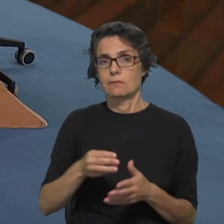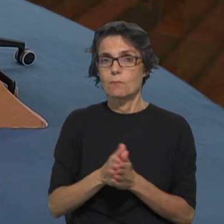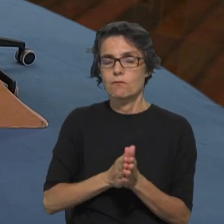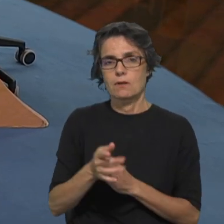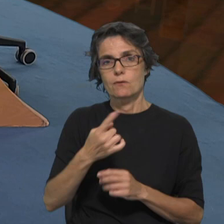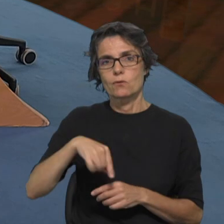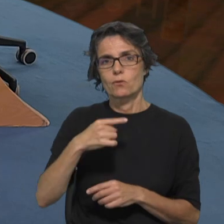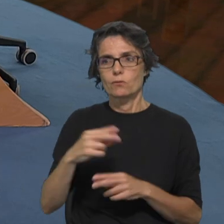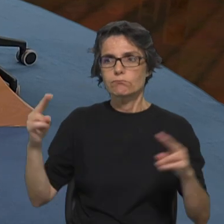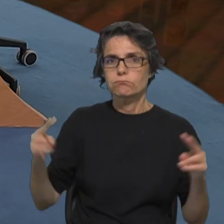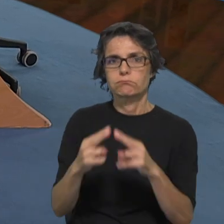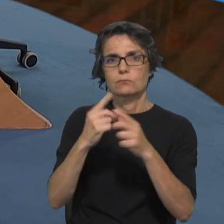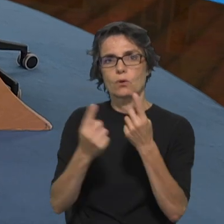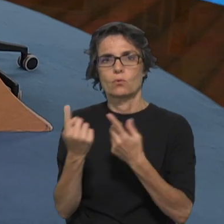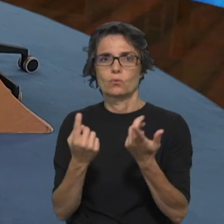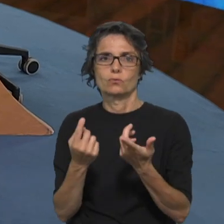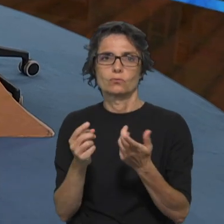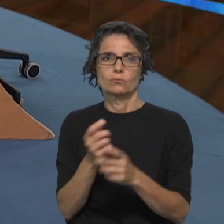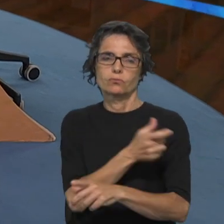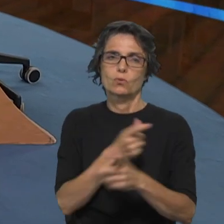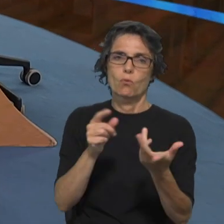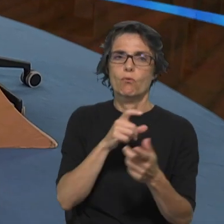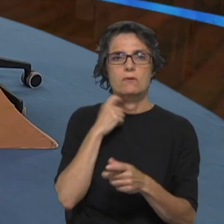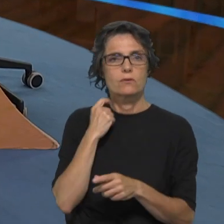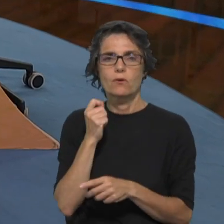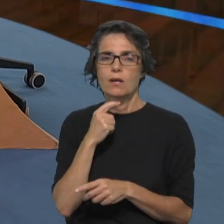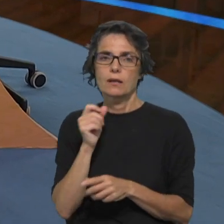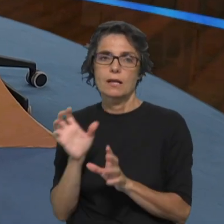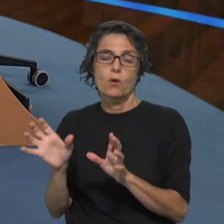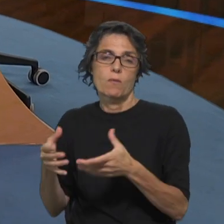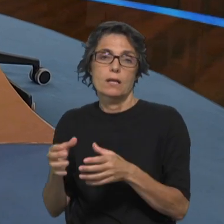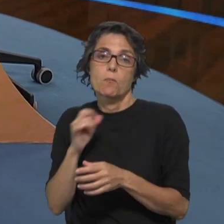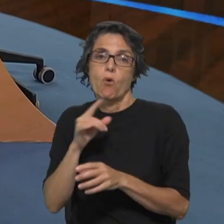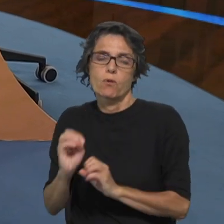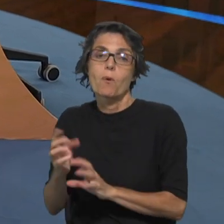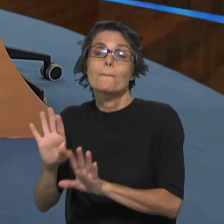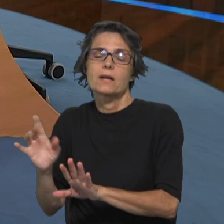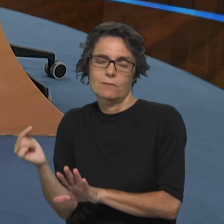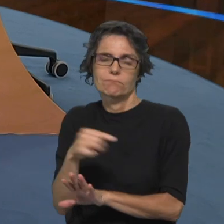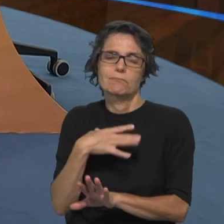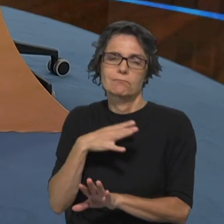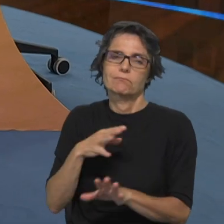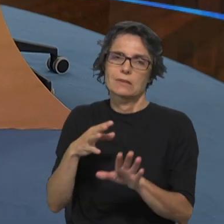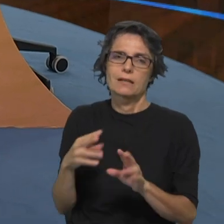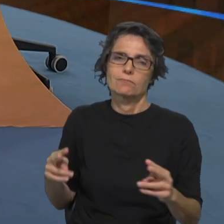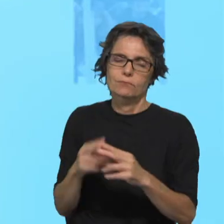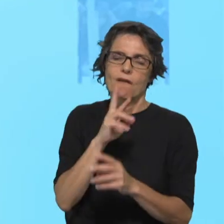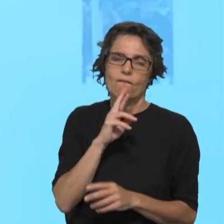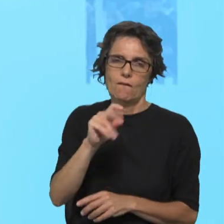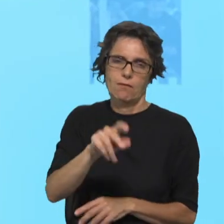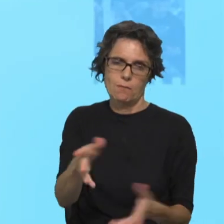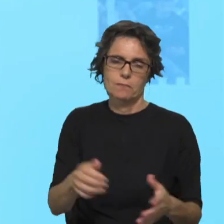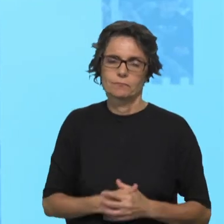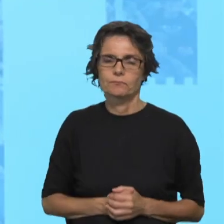sacerdotes, que mesmo não trazendo as suas comunidades, também vêm em Fátima e é um momento de encontro. O tema desta peregrinação,